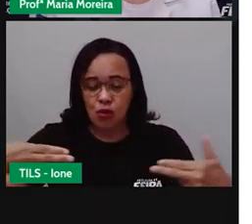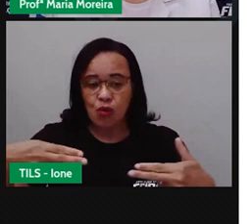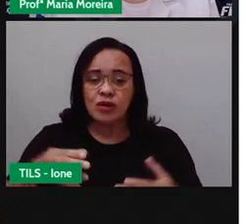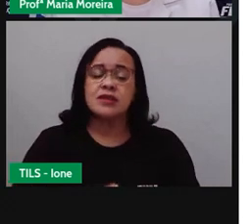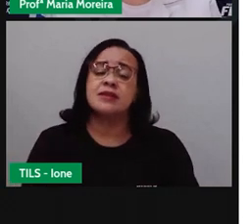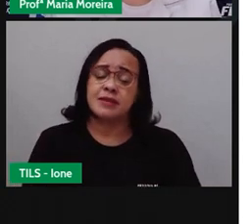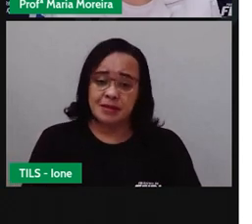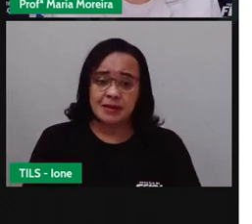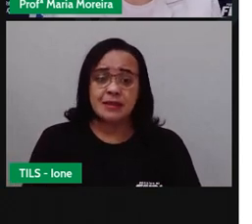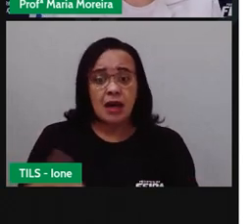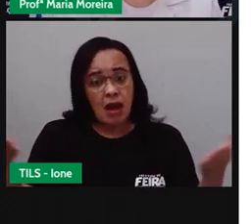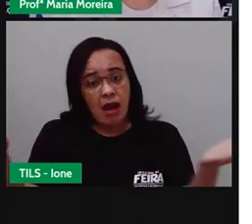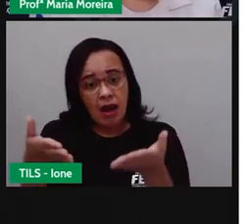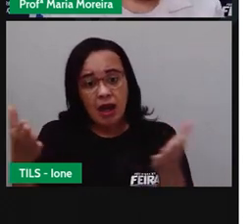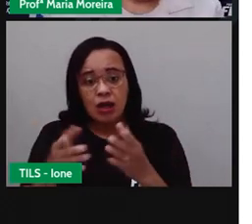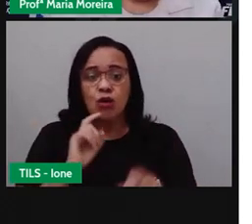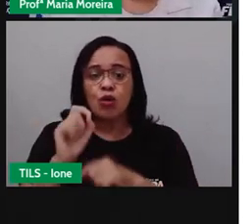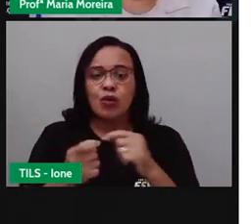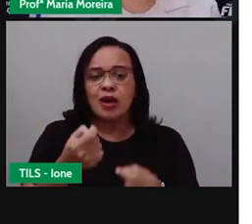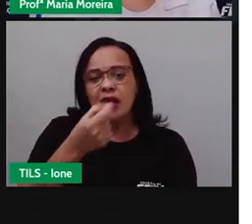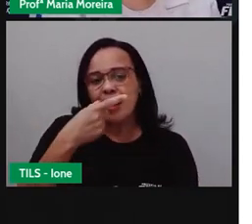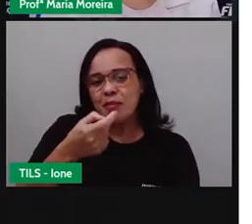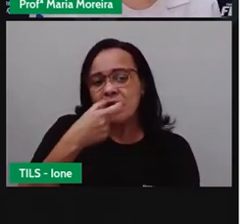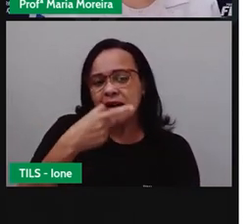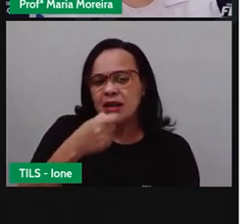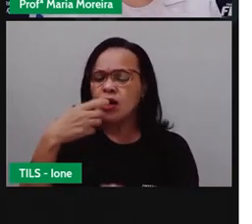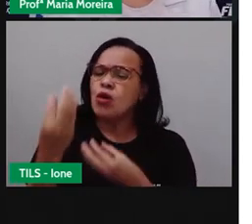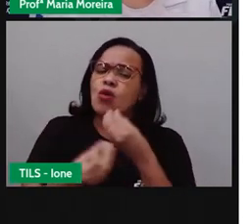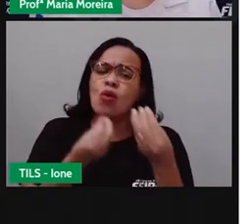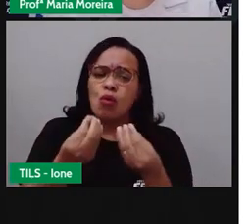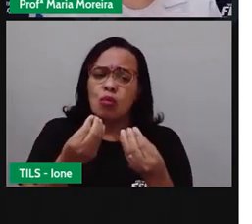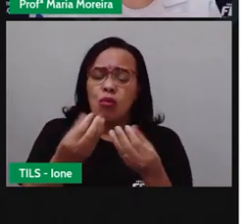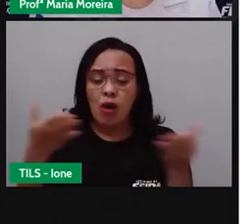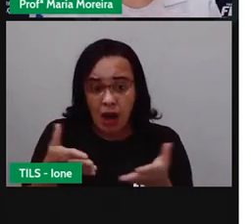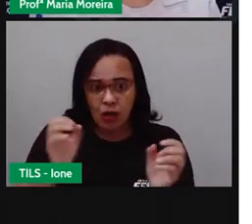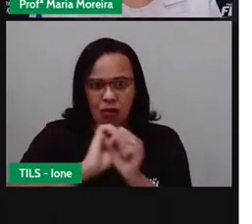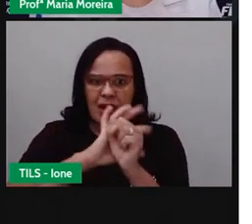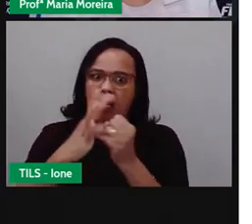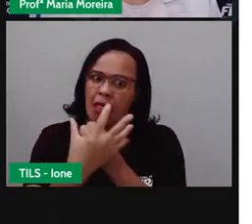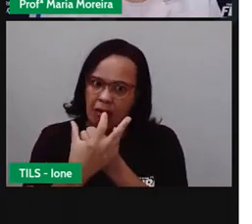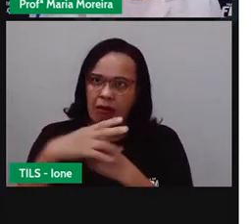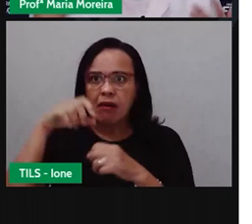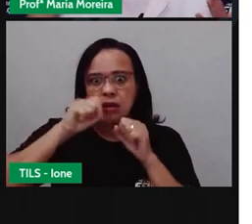os medicamentos. Imagine só, a gente tá aí agora em pandemia, não é isso?